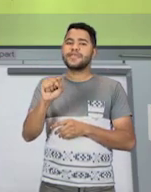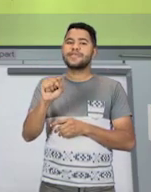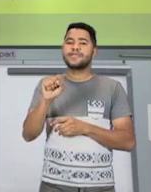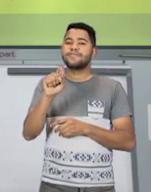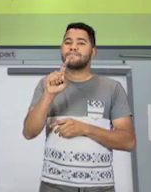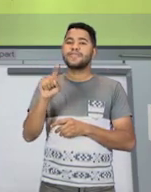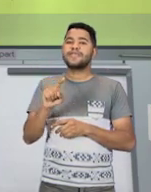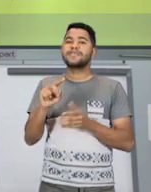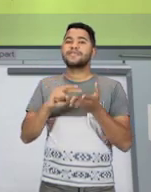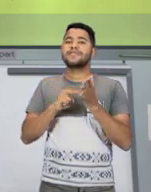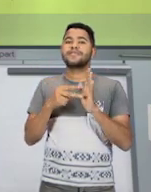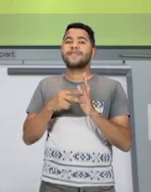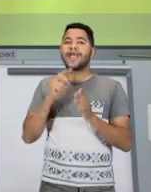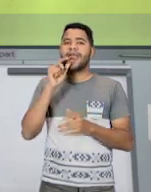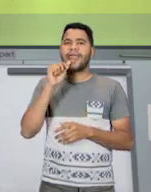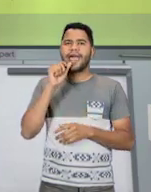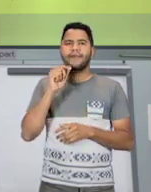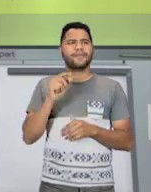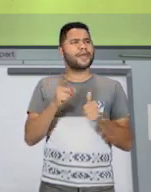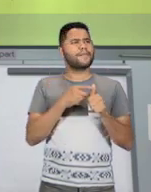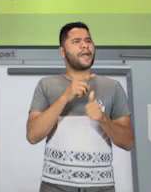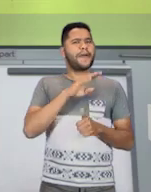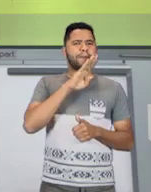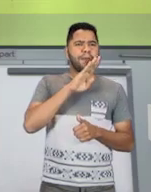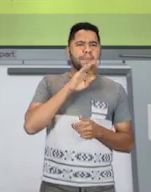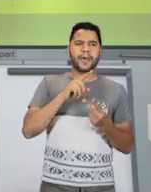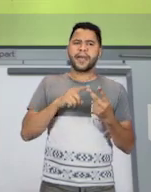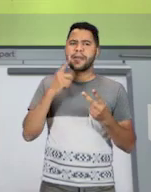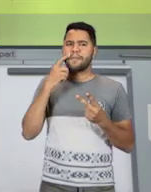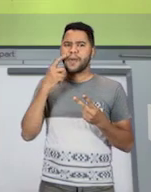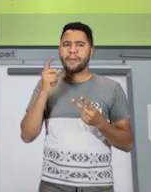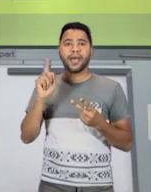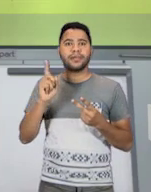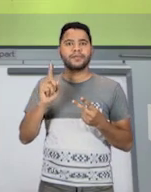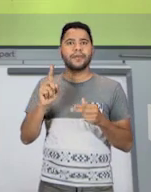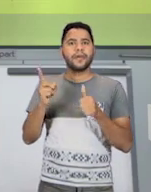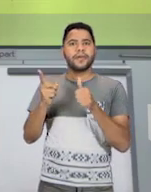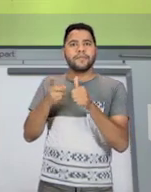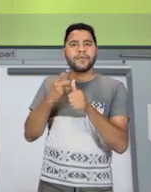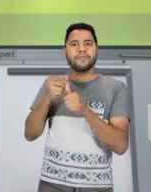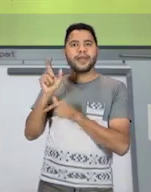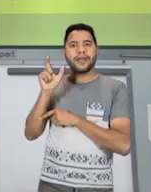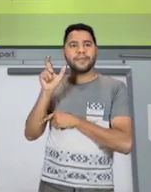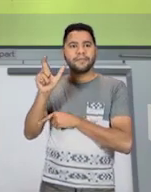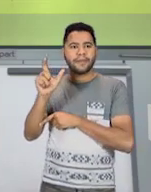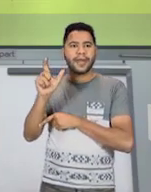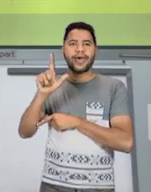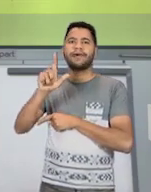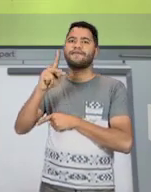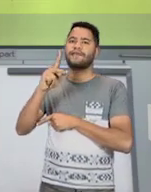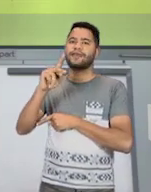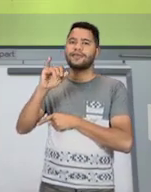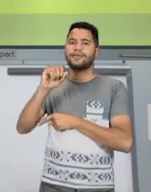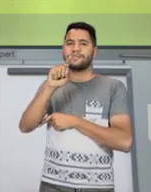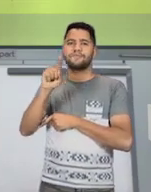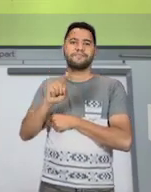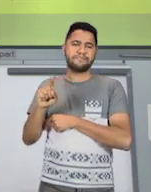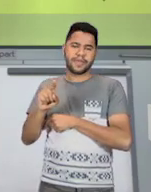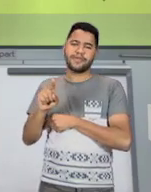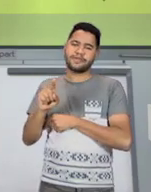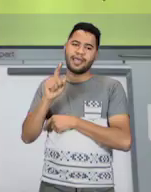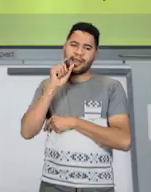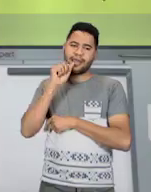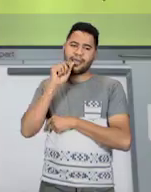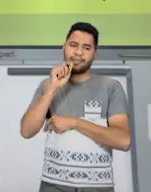acreditar, gente? Em vez de falar mamãe, você fala lápis, pincel, tinta. Artista nato, né? Já nasceu pra isso.